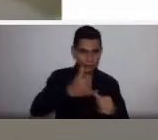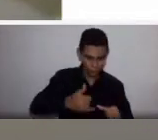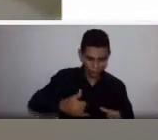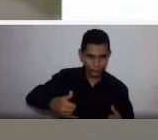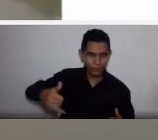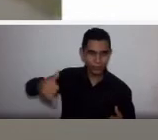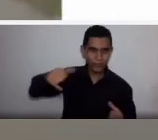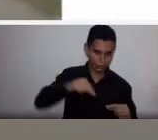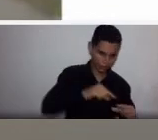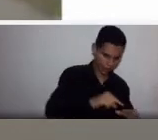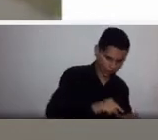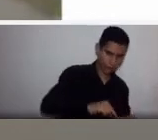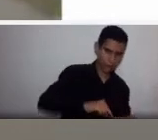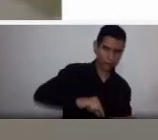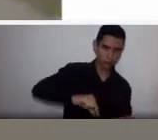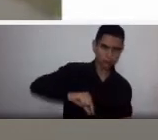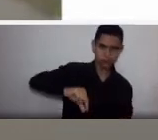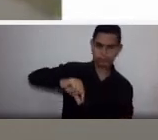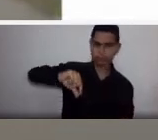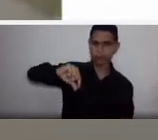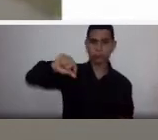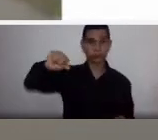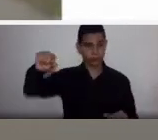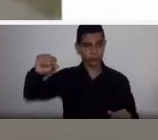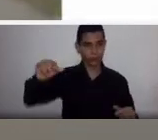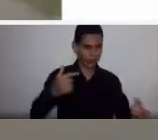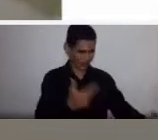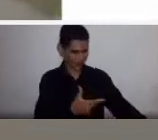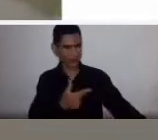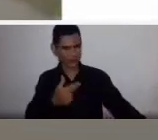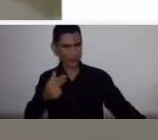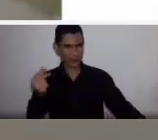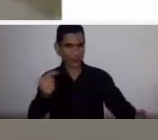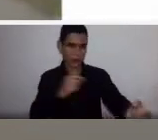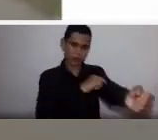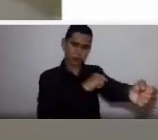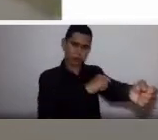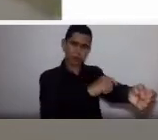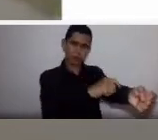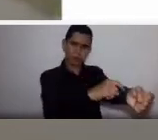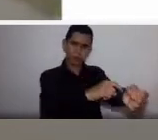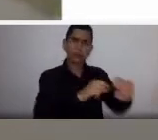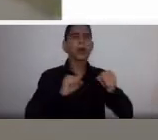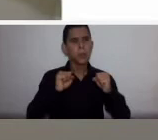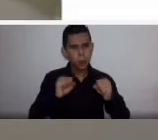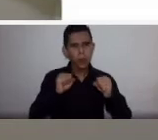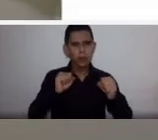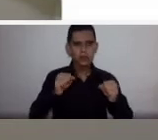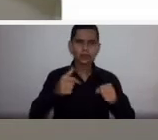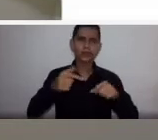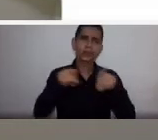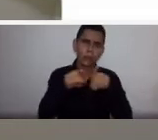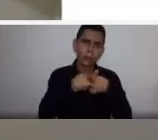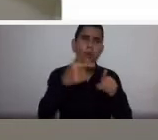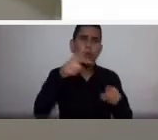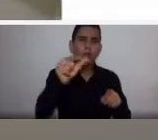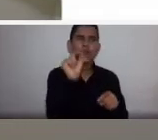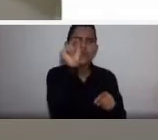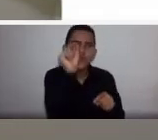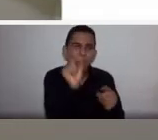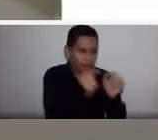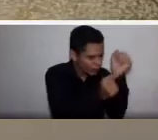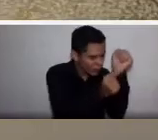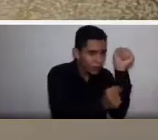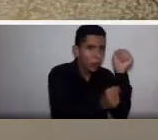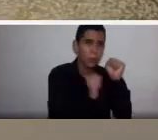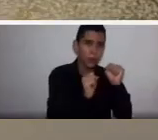pela gravidade ou pela pressão do sangue, no caso de se funcionar uma artéria, mas pode ser feito pela veia também. Eu prefiro operar a artéria porque é mais